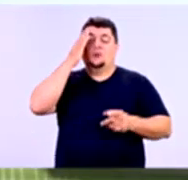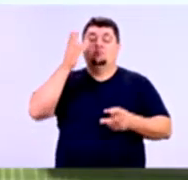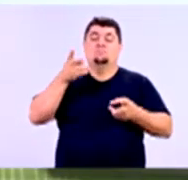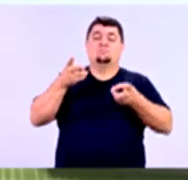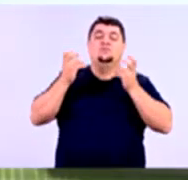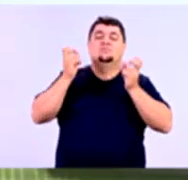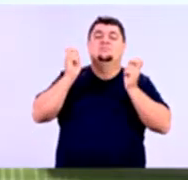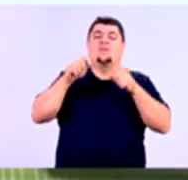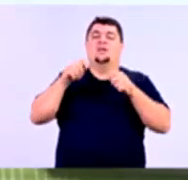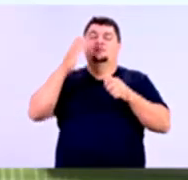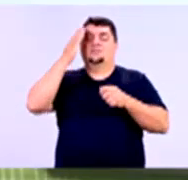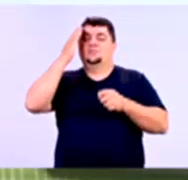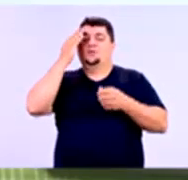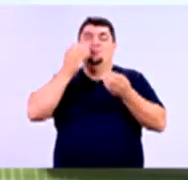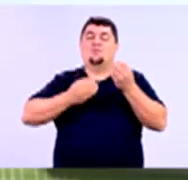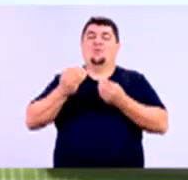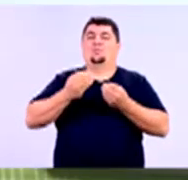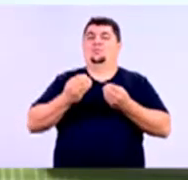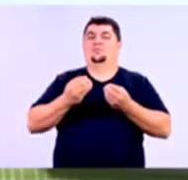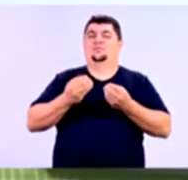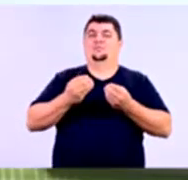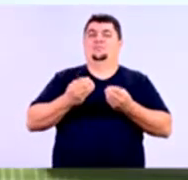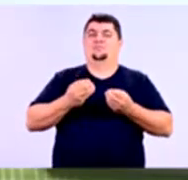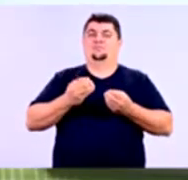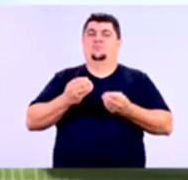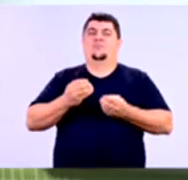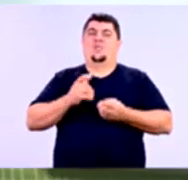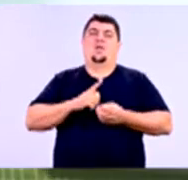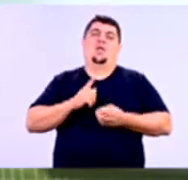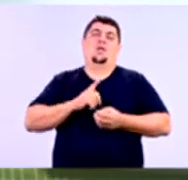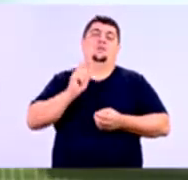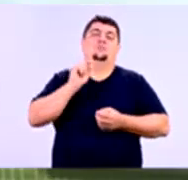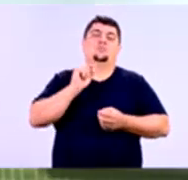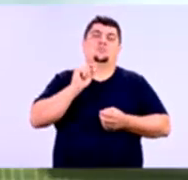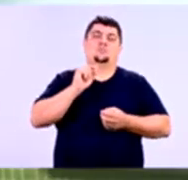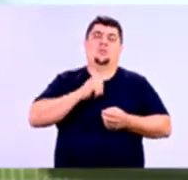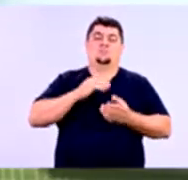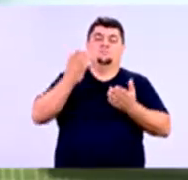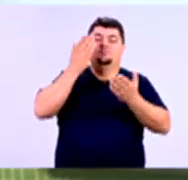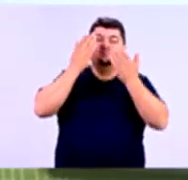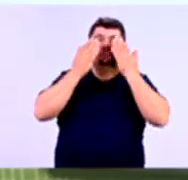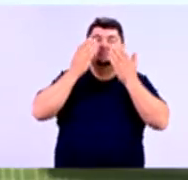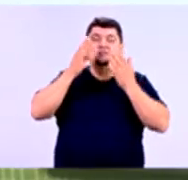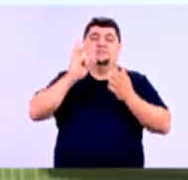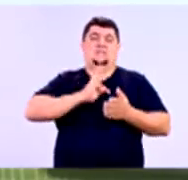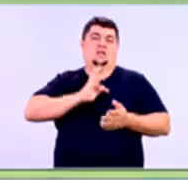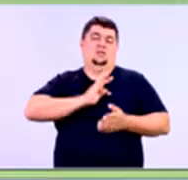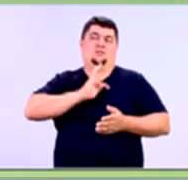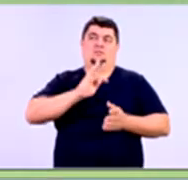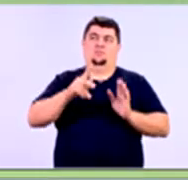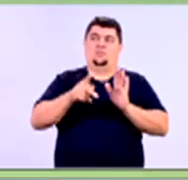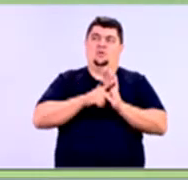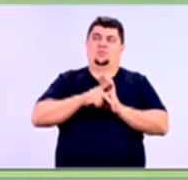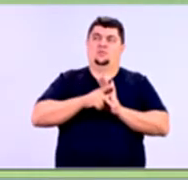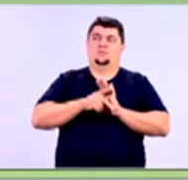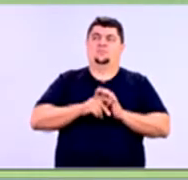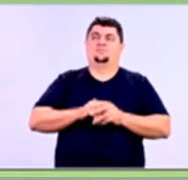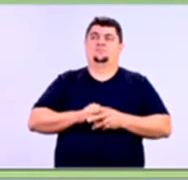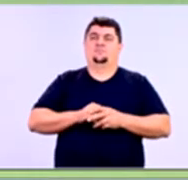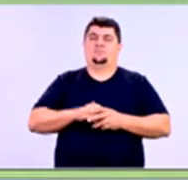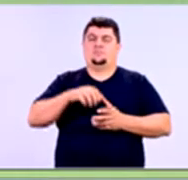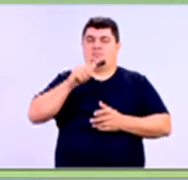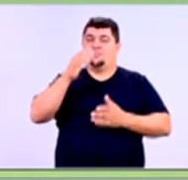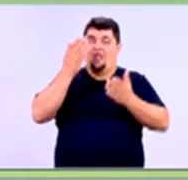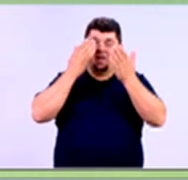imprevisibilidades, essas incertezas. Esses mecanismos envolvem uma análise técnica. Vamos ver no slide? A